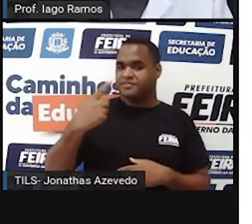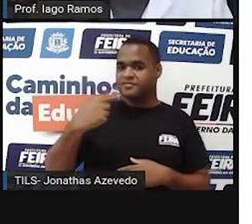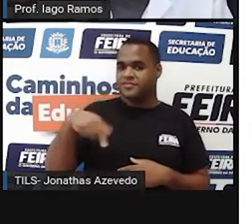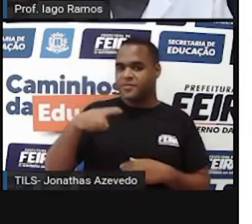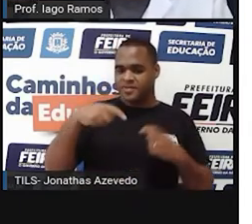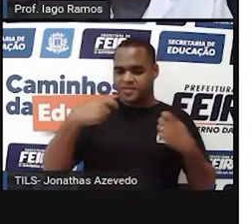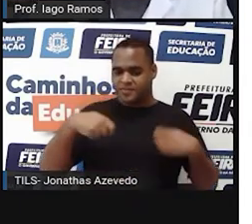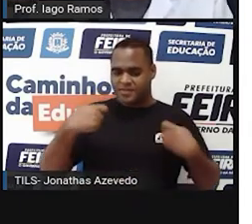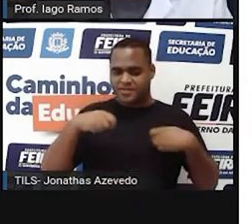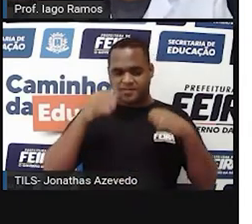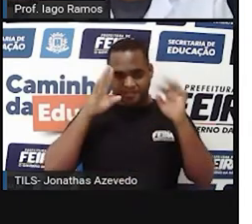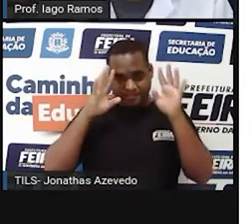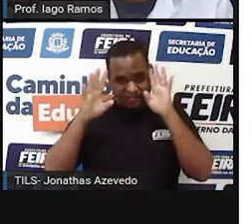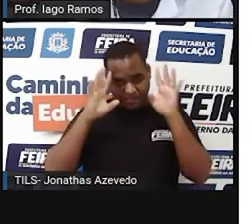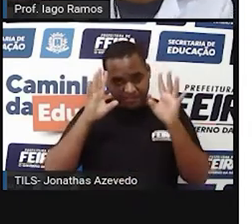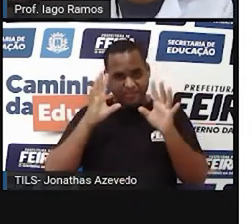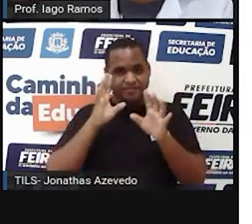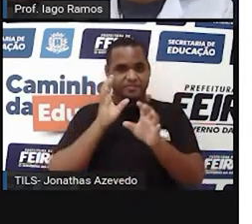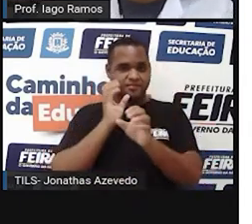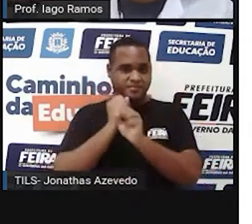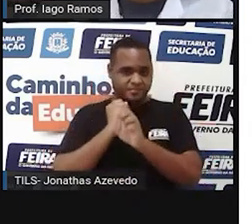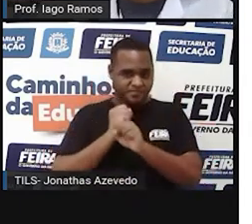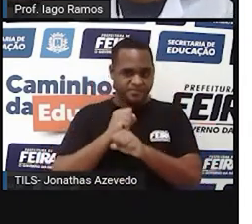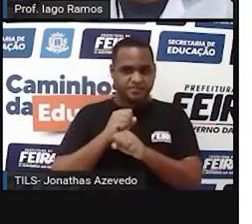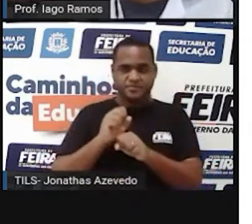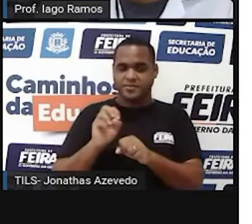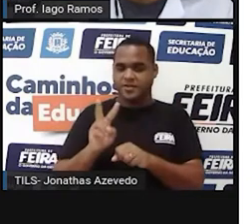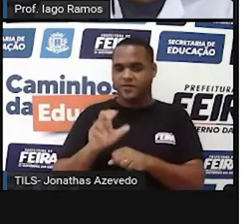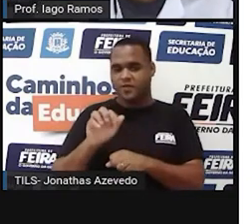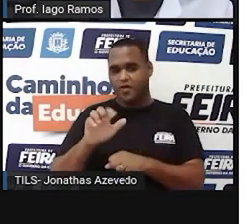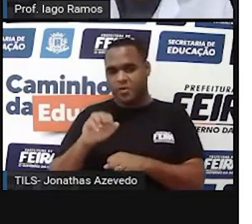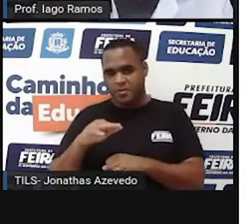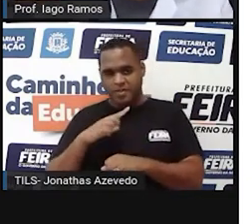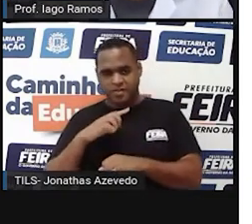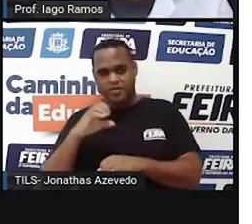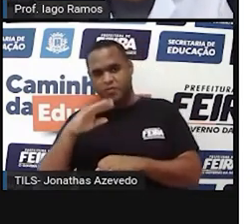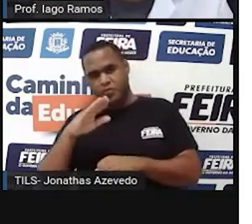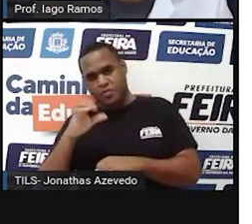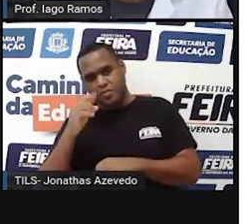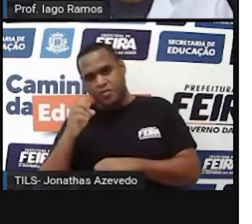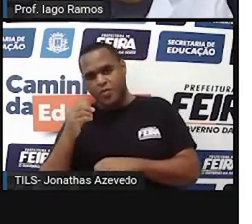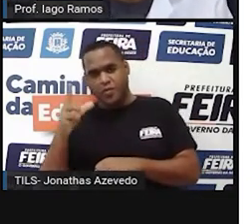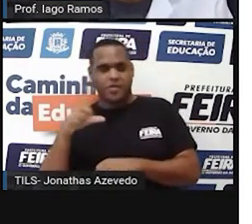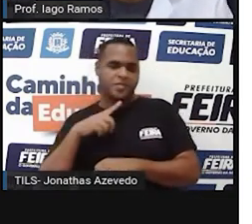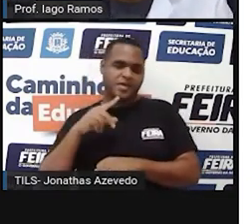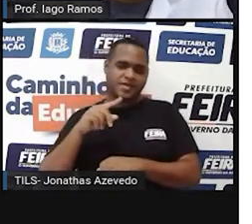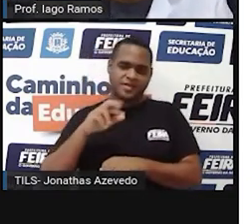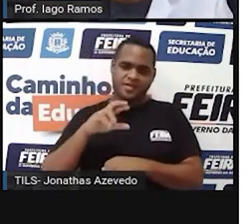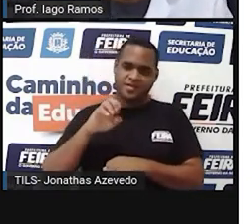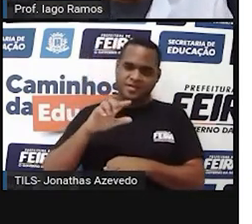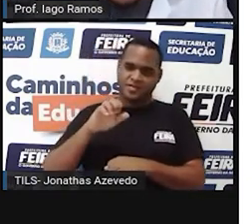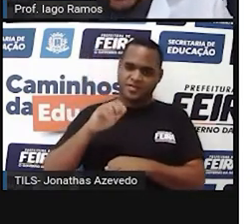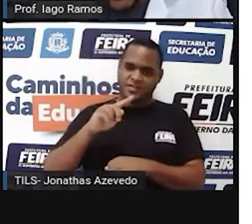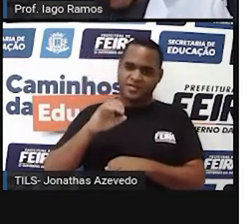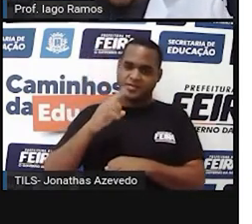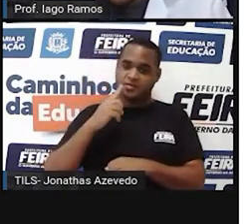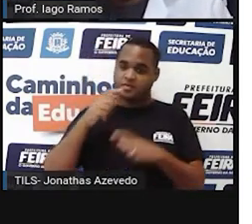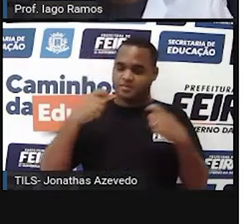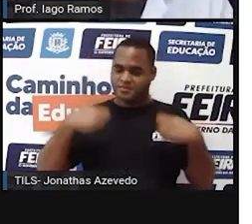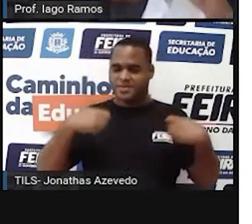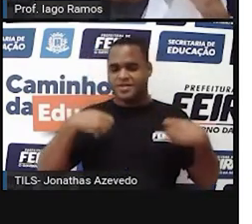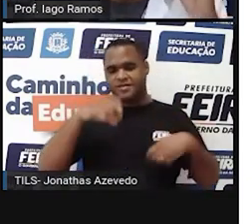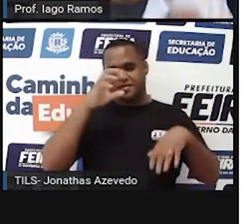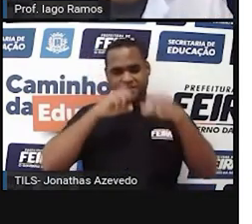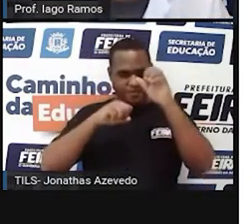gente precisa aprender a calcular o volume do cubo e de qualquer paralelepípedo. A gente precisa aprender isso.